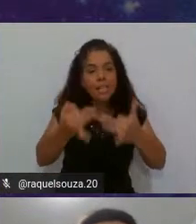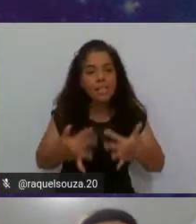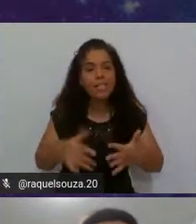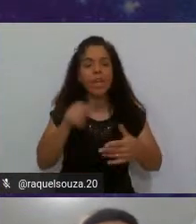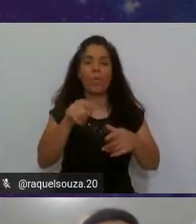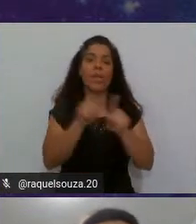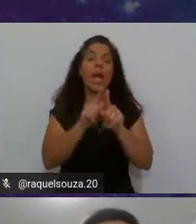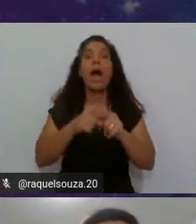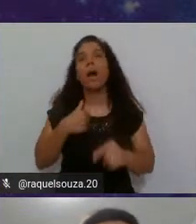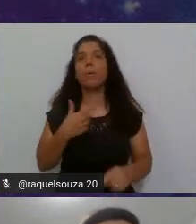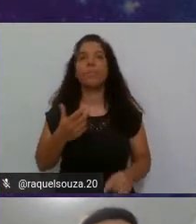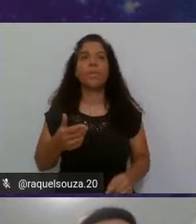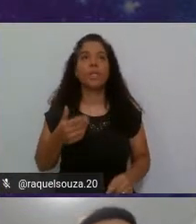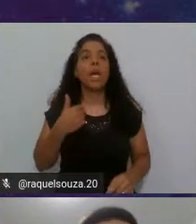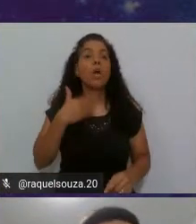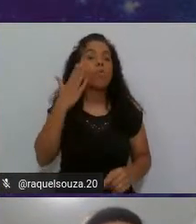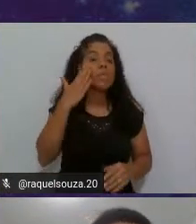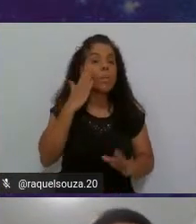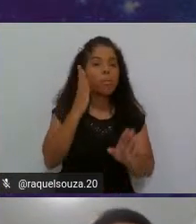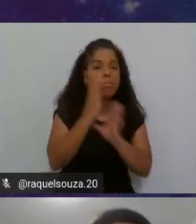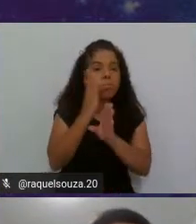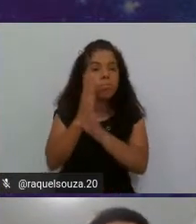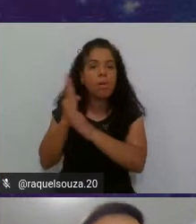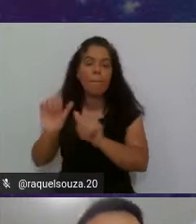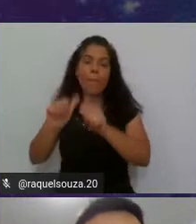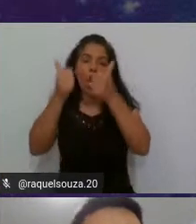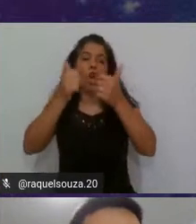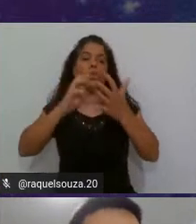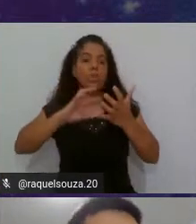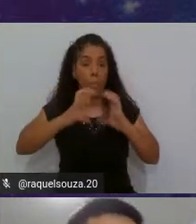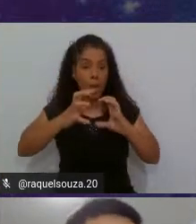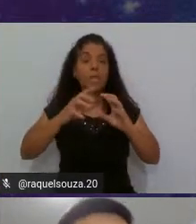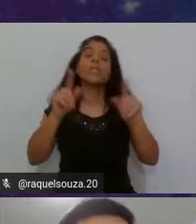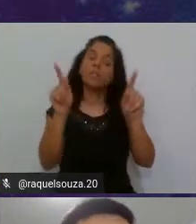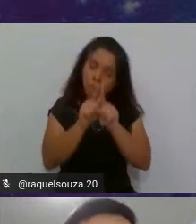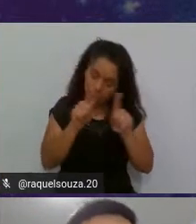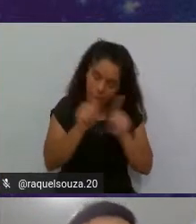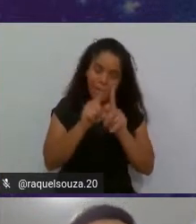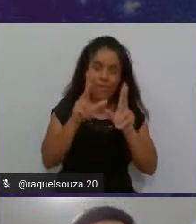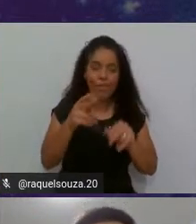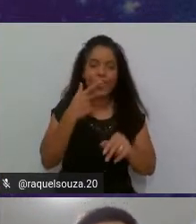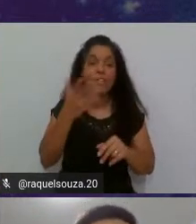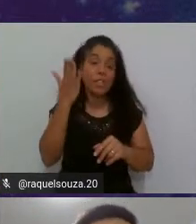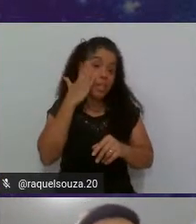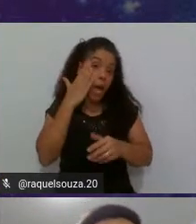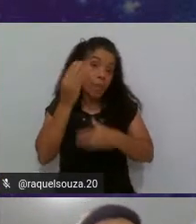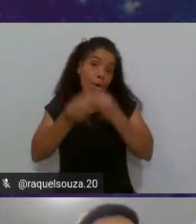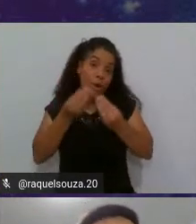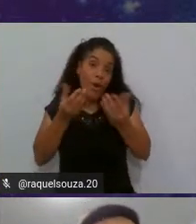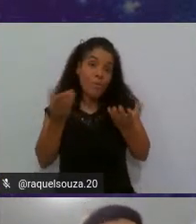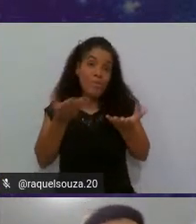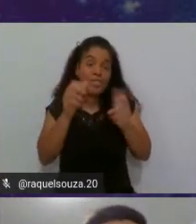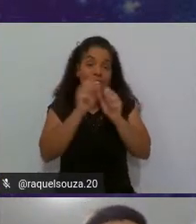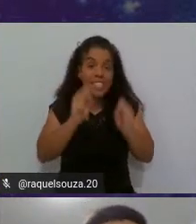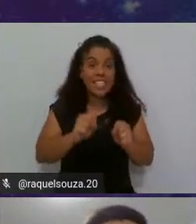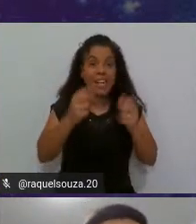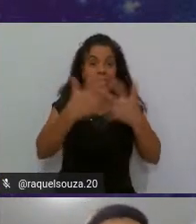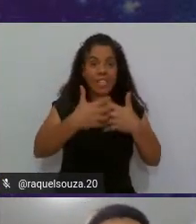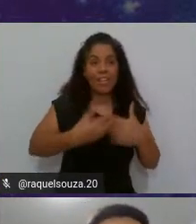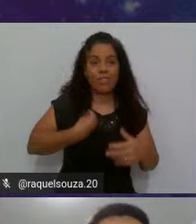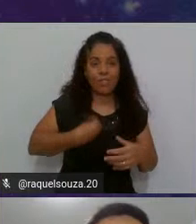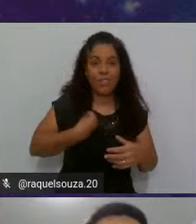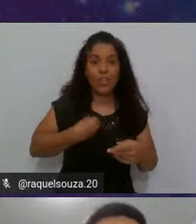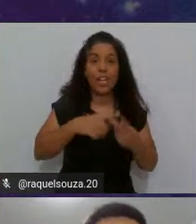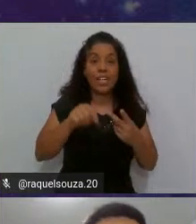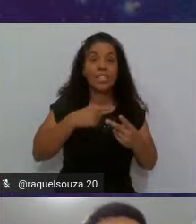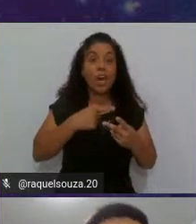Ah, eu vou saber encontrar melhor os bugs. Também por isso, como eu falei, se você sabe como é que o sistema deve funcionar, você